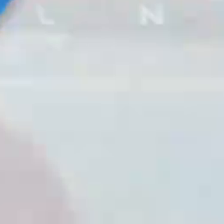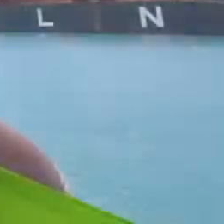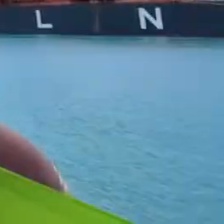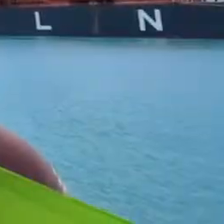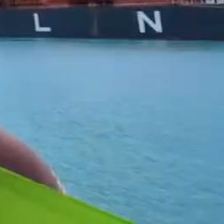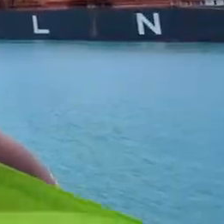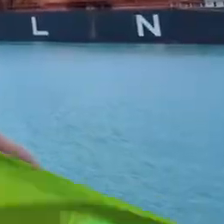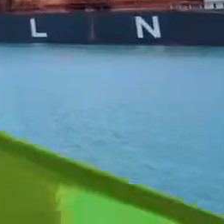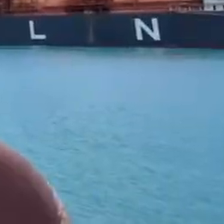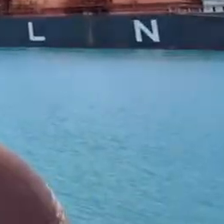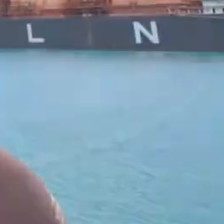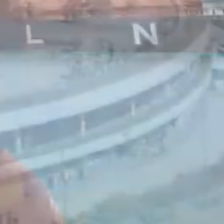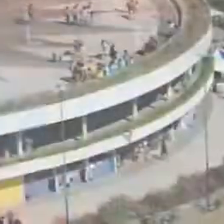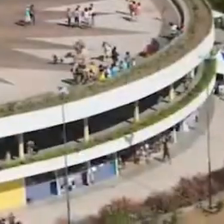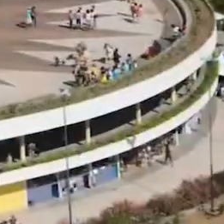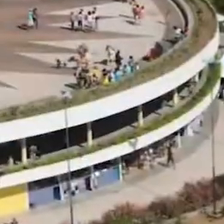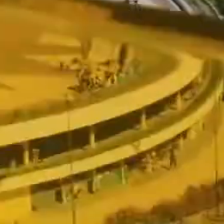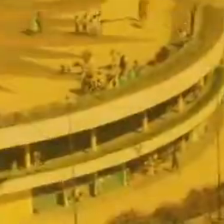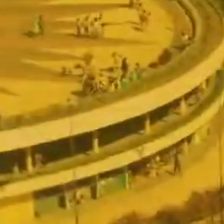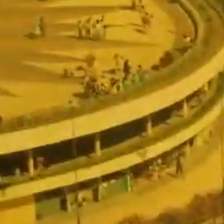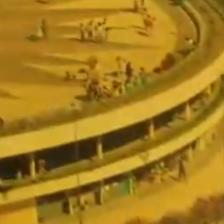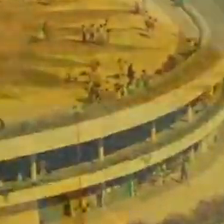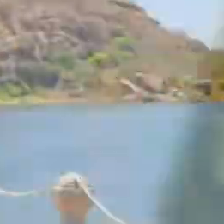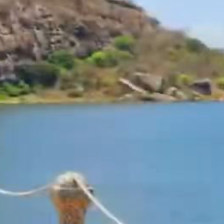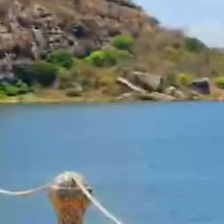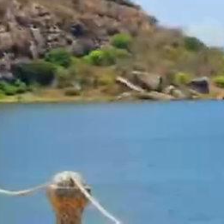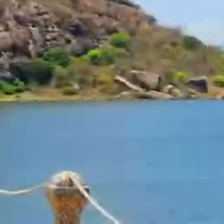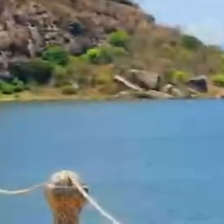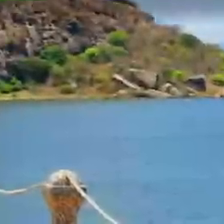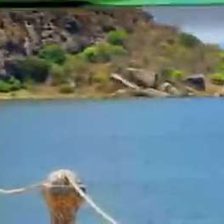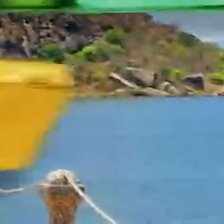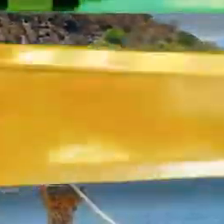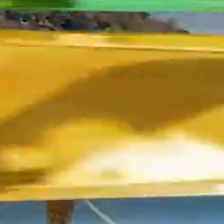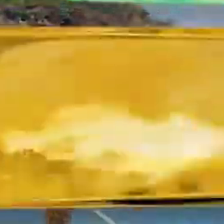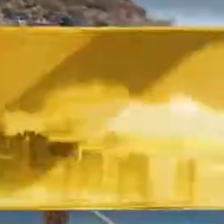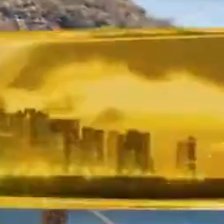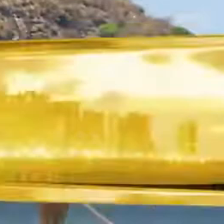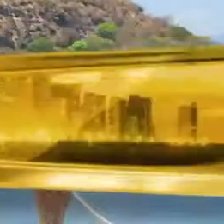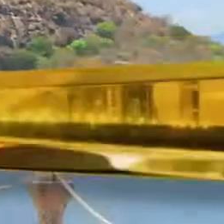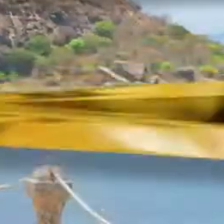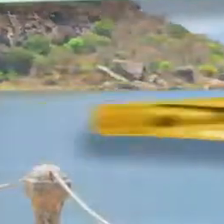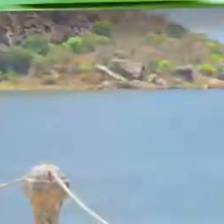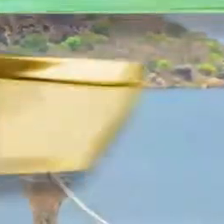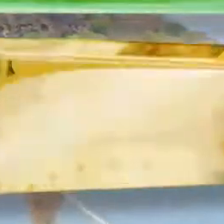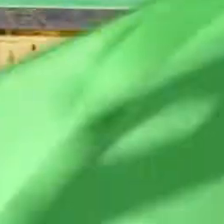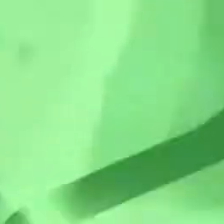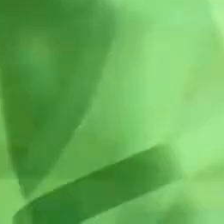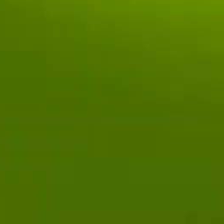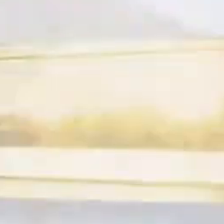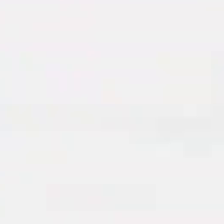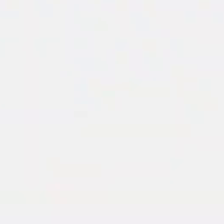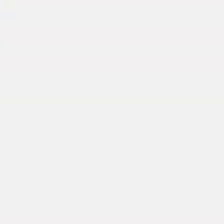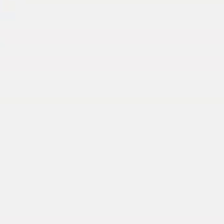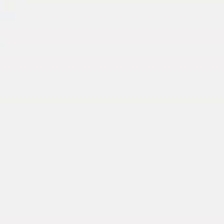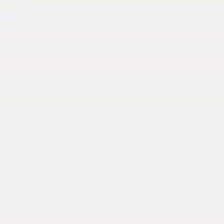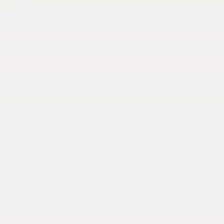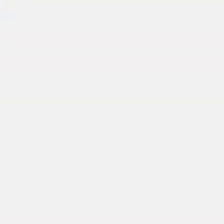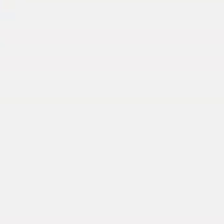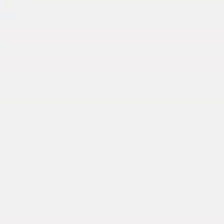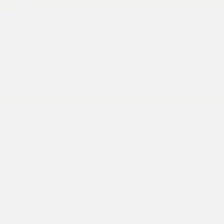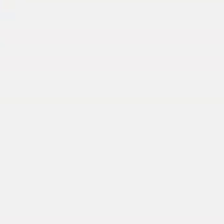A marca é mudar pra você se ver melhor, aqui na TV Assepleia.